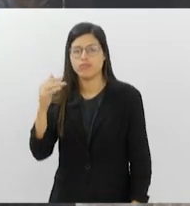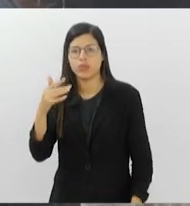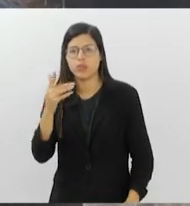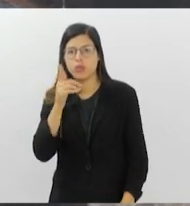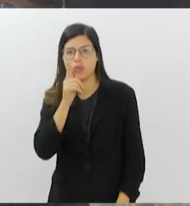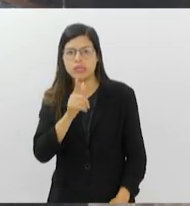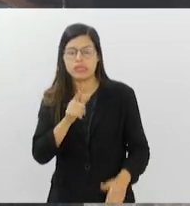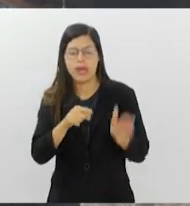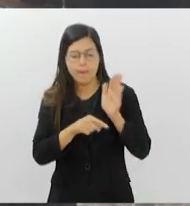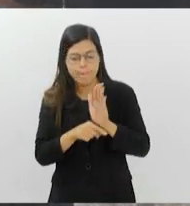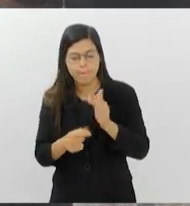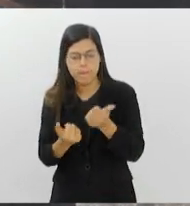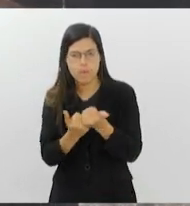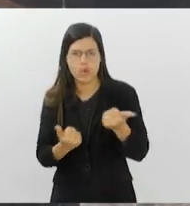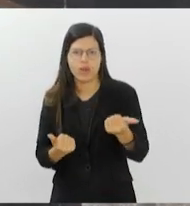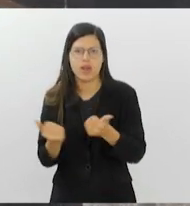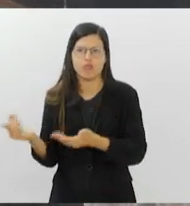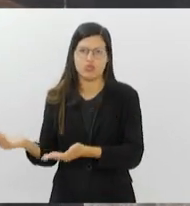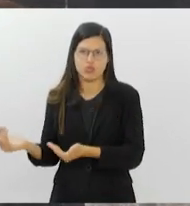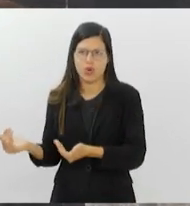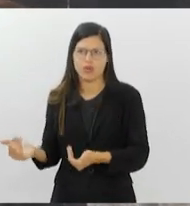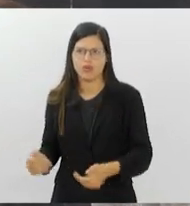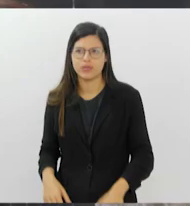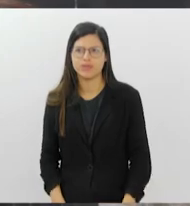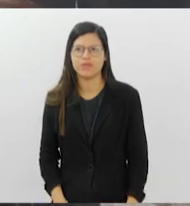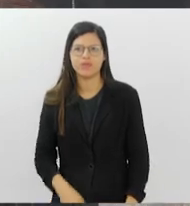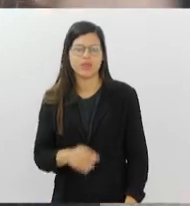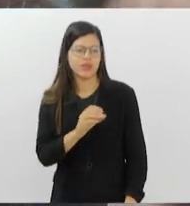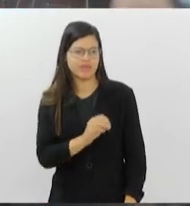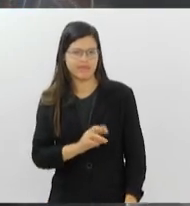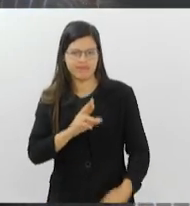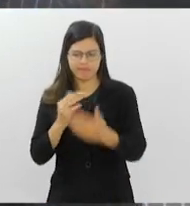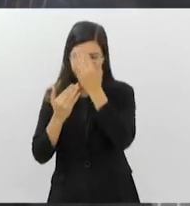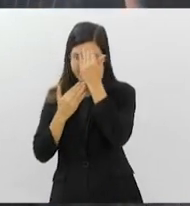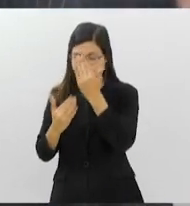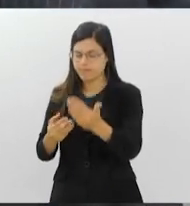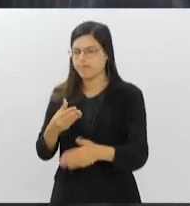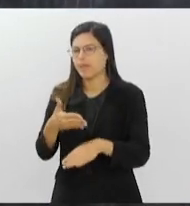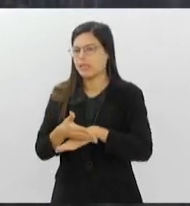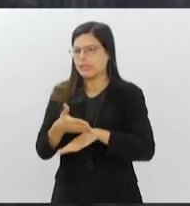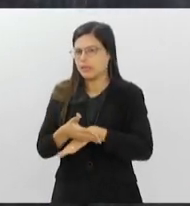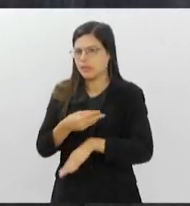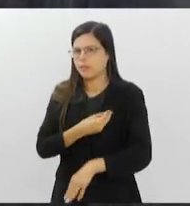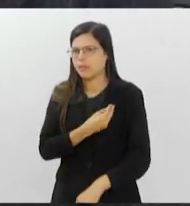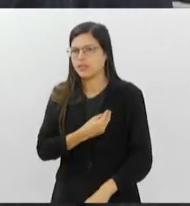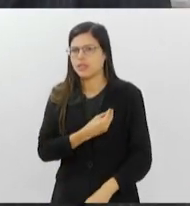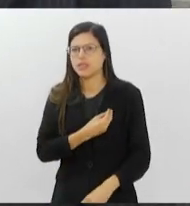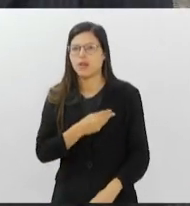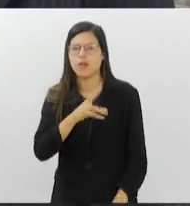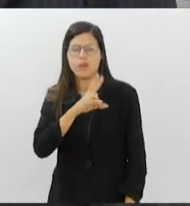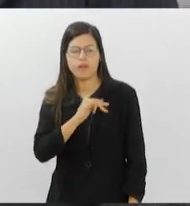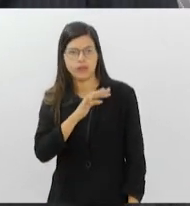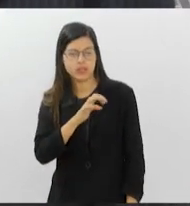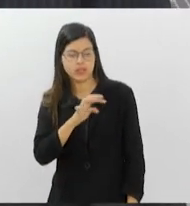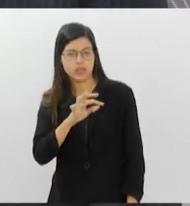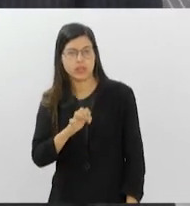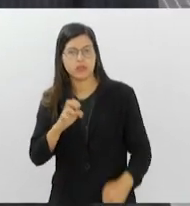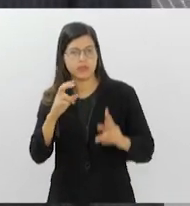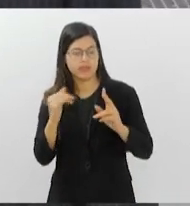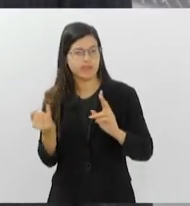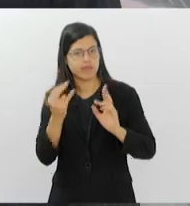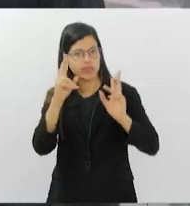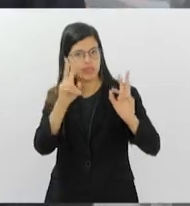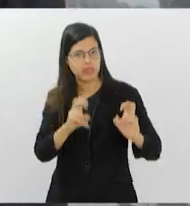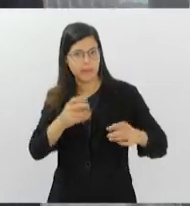os nossos jovens. Doutora, obrigado pela participação, Vicente. Muito importante a gente trazer esse tema em debate aqui e também a importância de